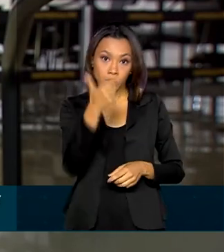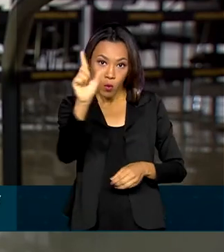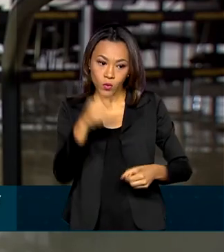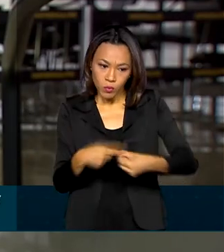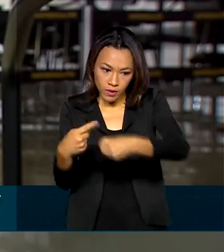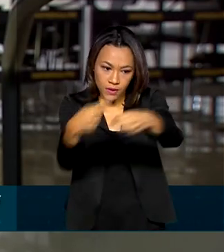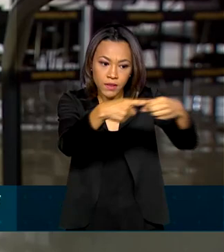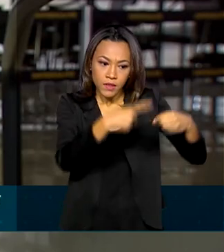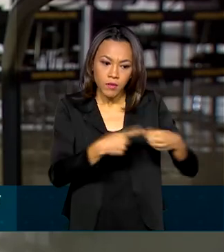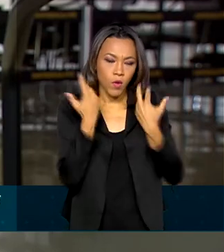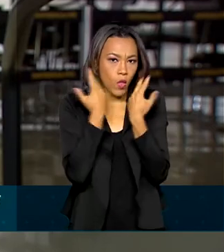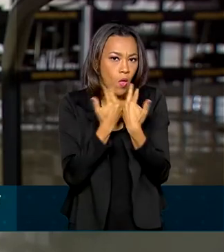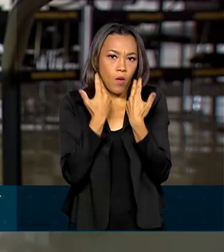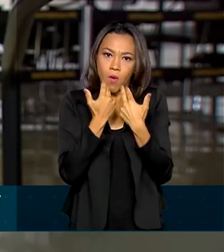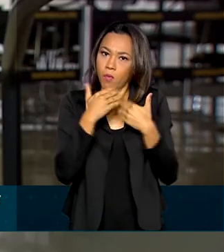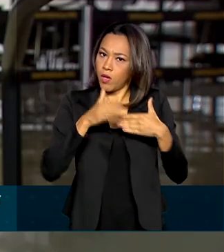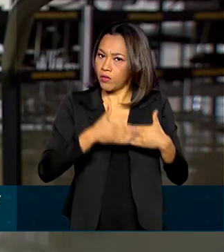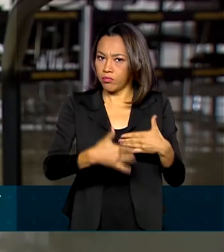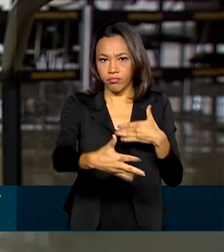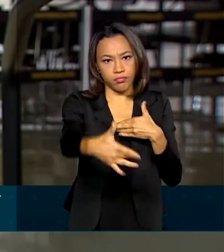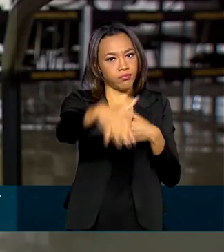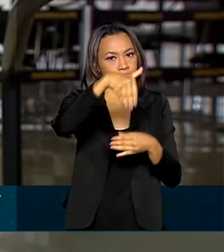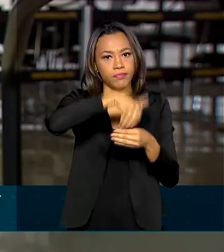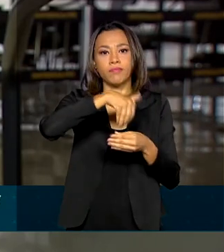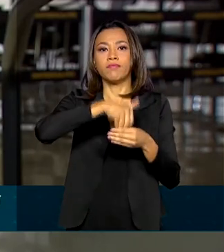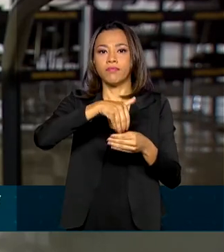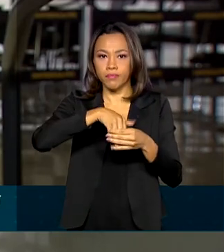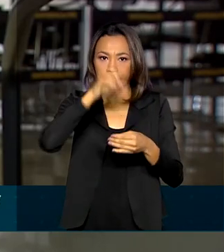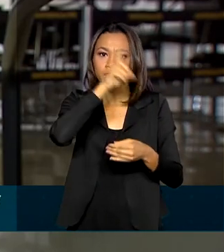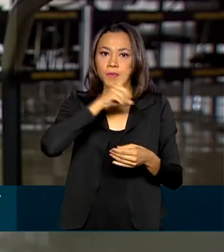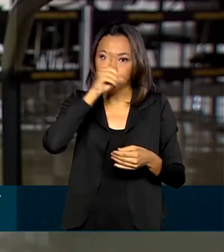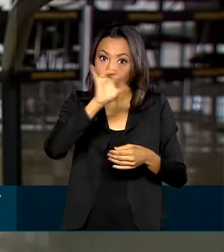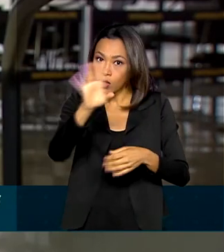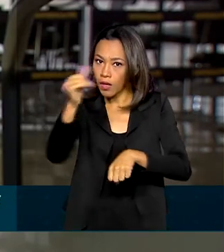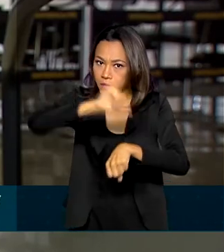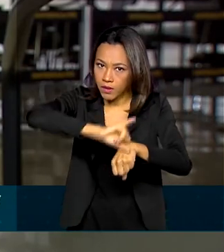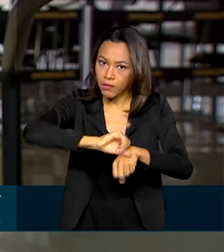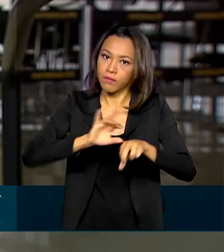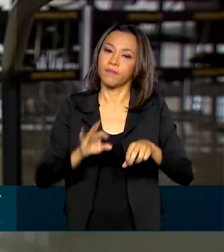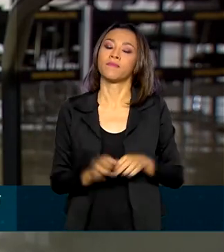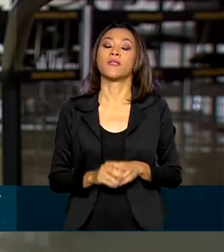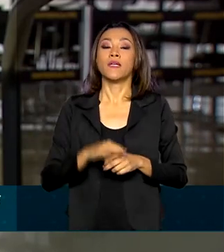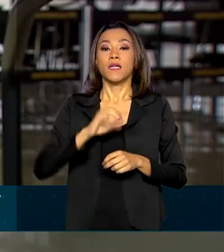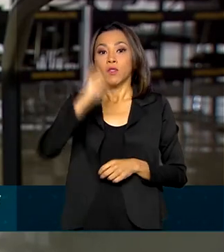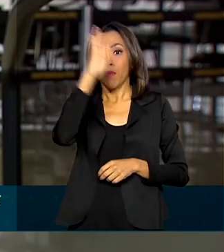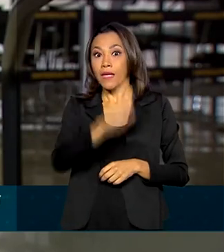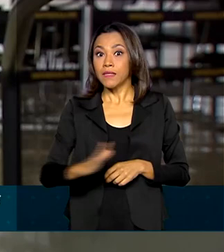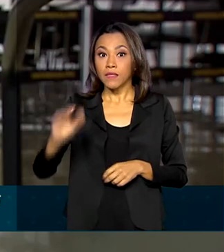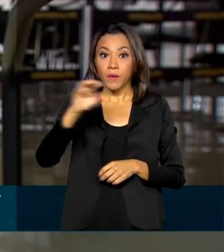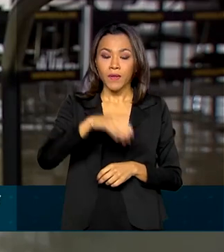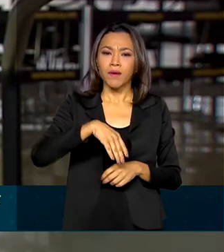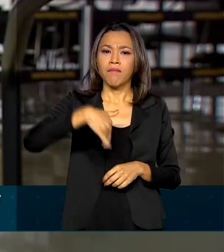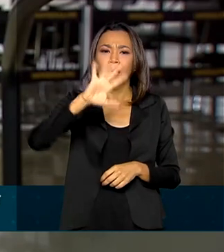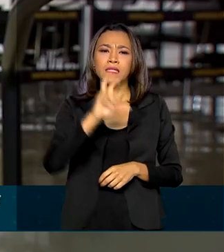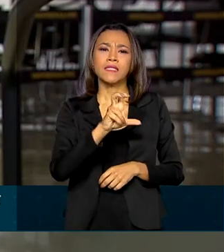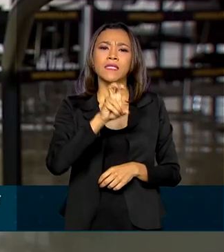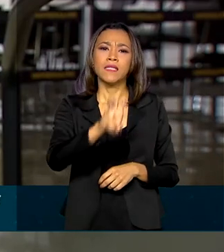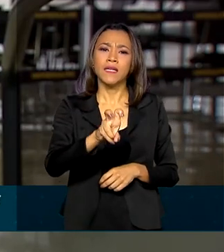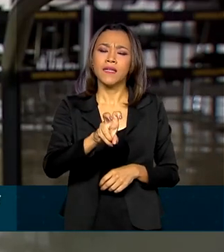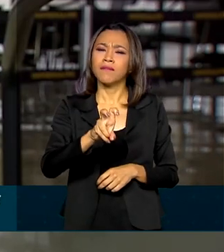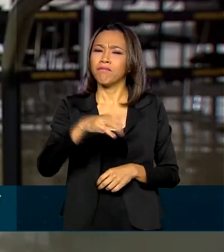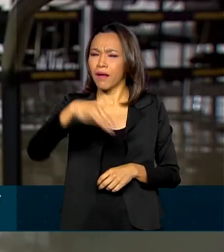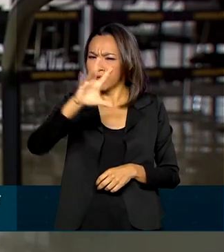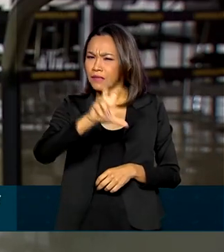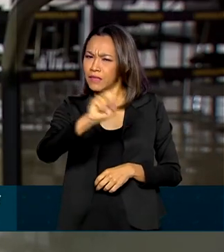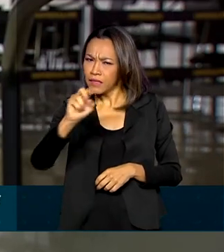as eleições acontecem normalmente neste domingo. Em todo o país, são mais de 518 mil candidatos a uma vaga